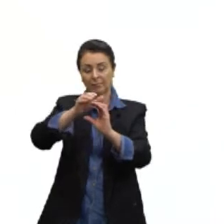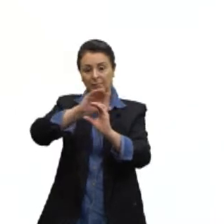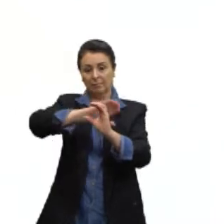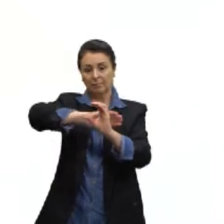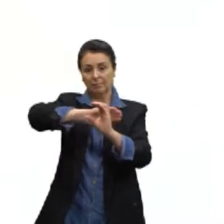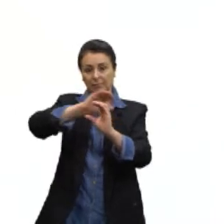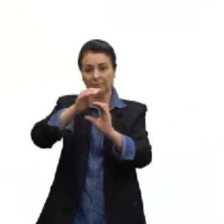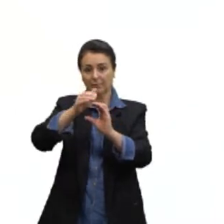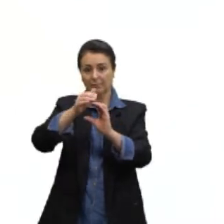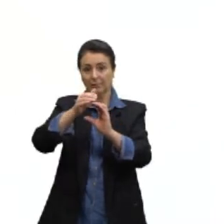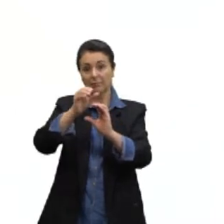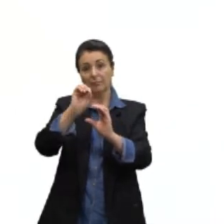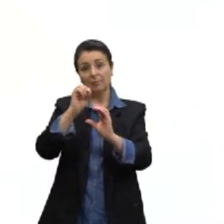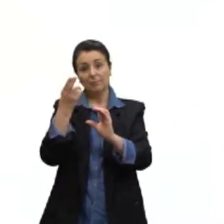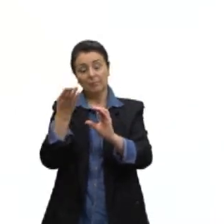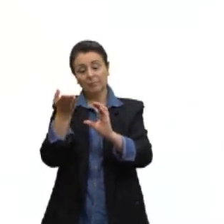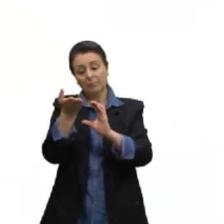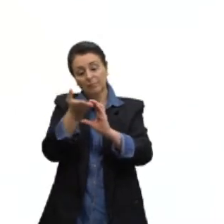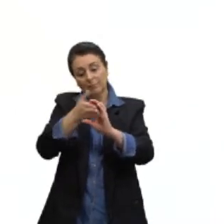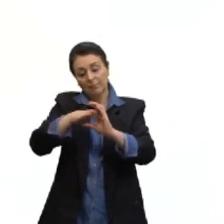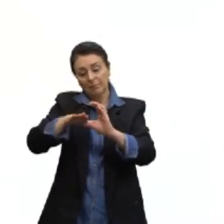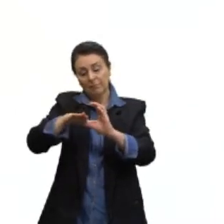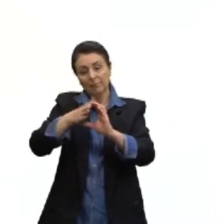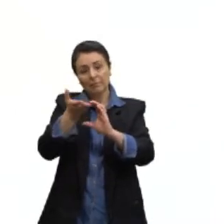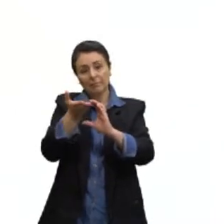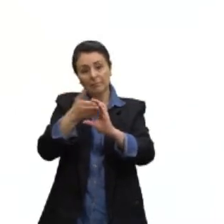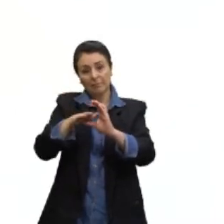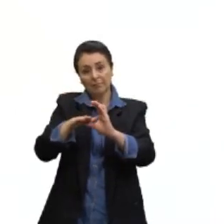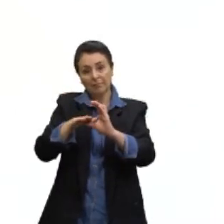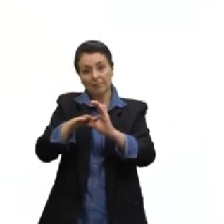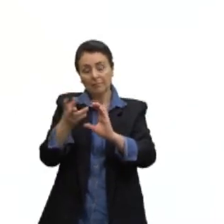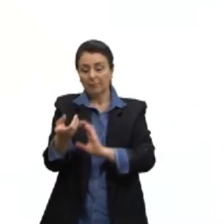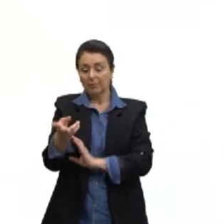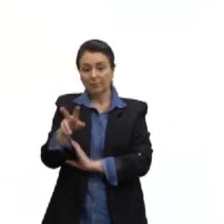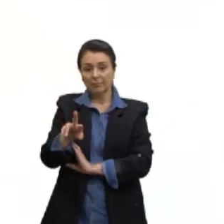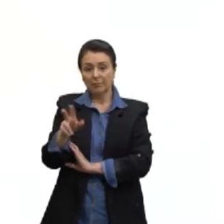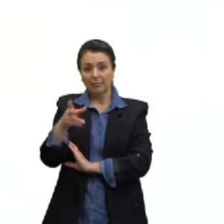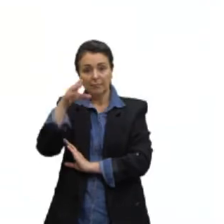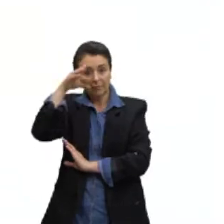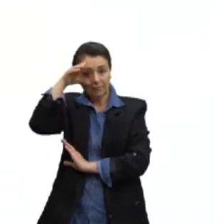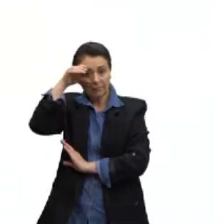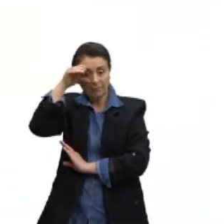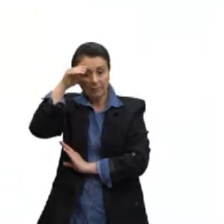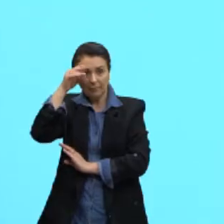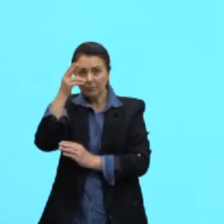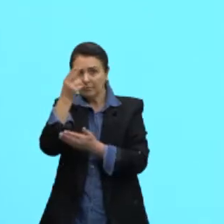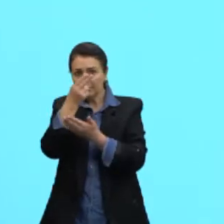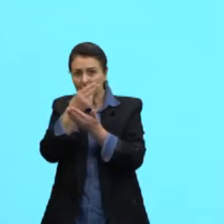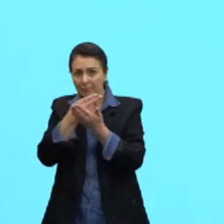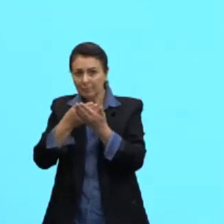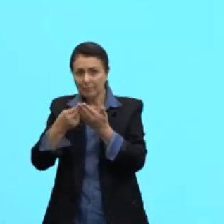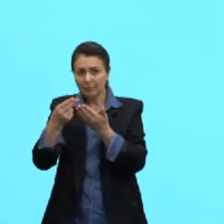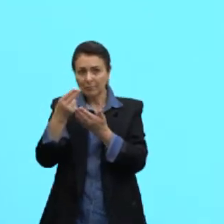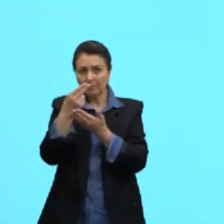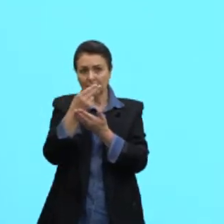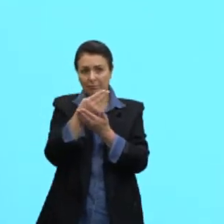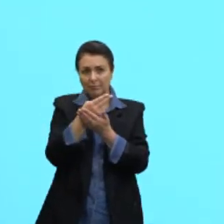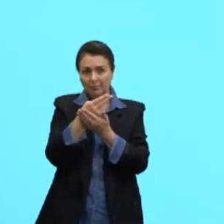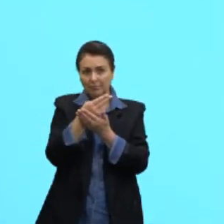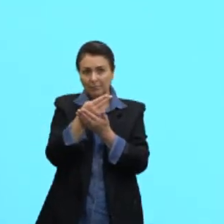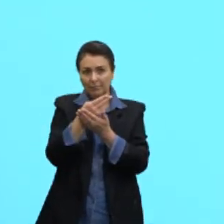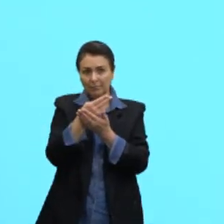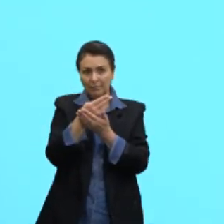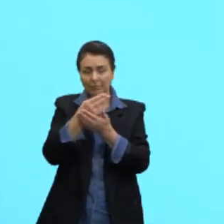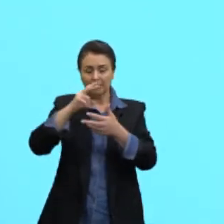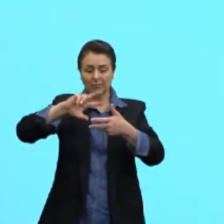contrário, ele não é convexo ou côncavo. O que isso quer dizer? Observem o desenho novamente, né? O primeiro desenho, esse poliedro